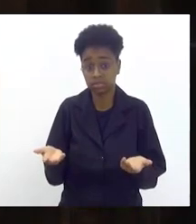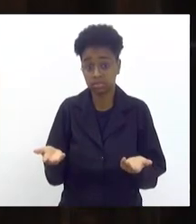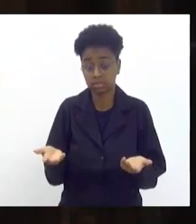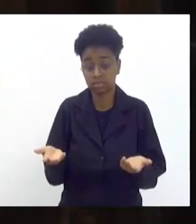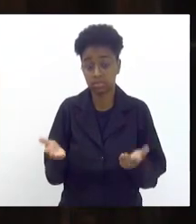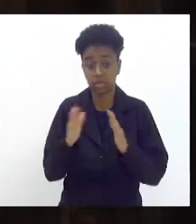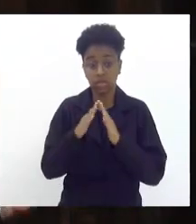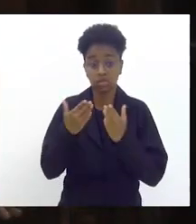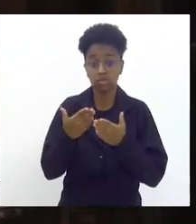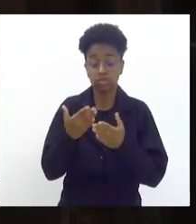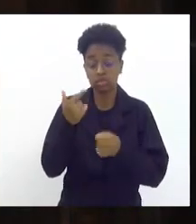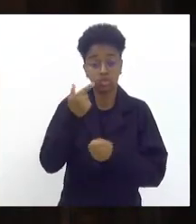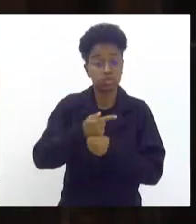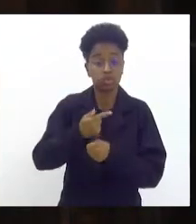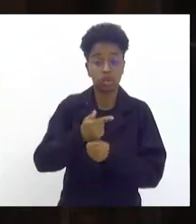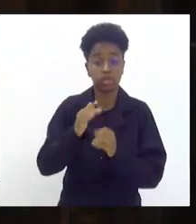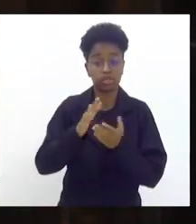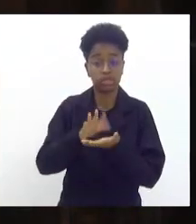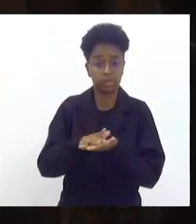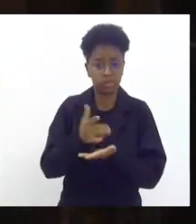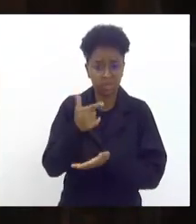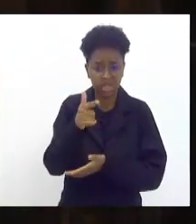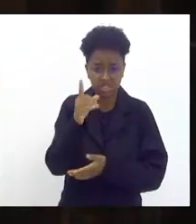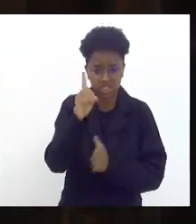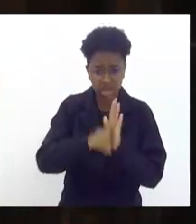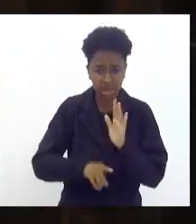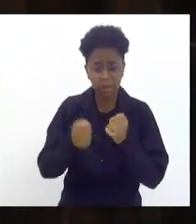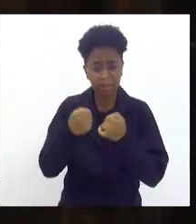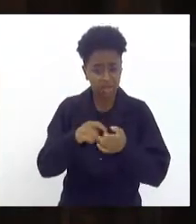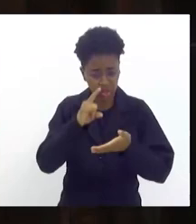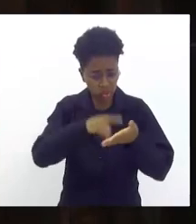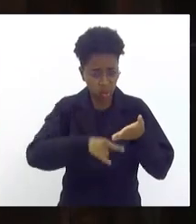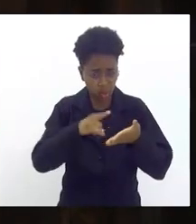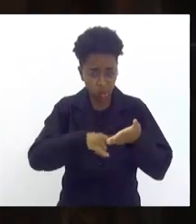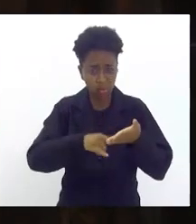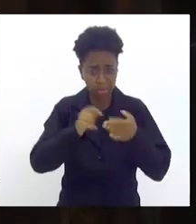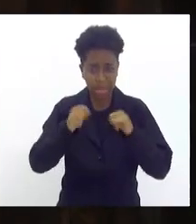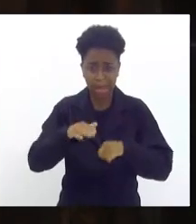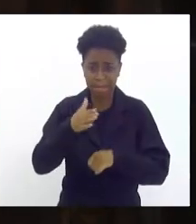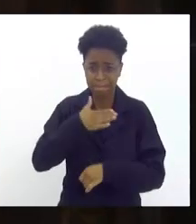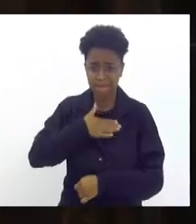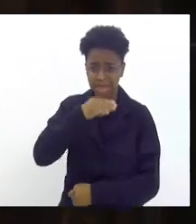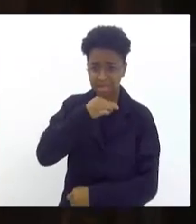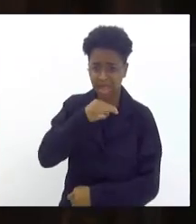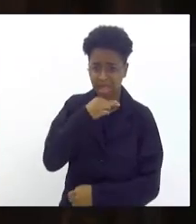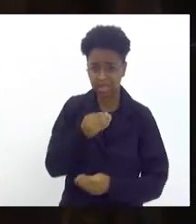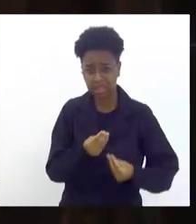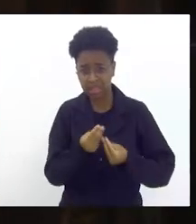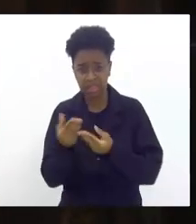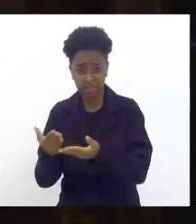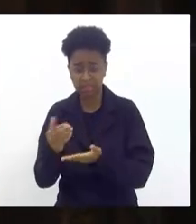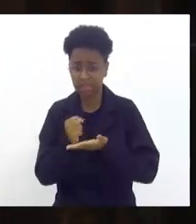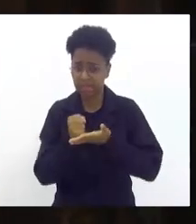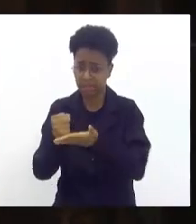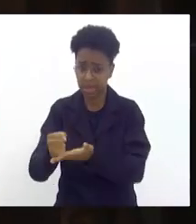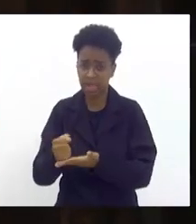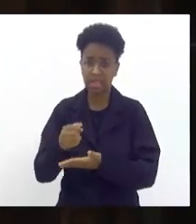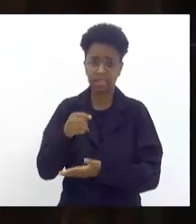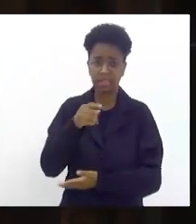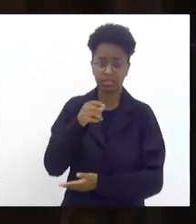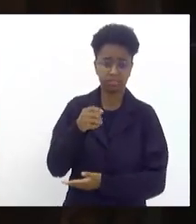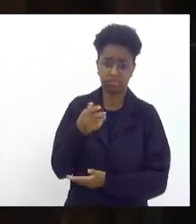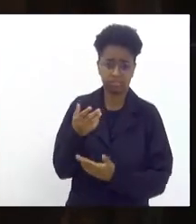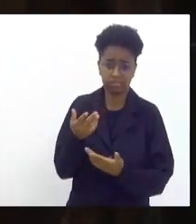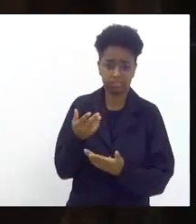das escolas de samba não tem direito eu tenho que pedir alvará para levar minha neta para levar minha família para levar meu sangue para levar minha